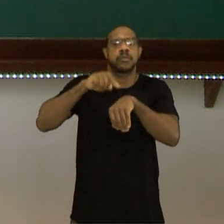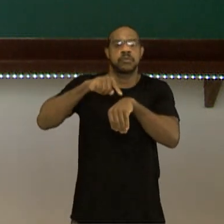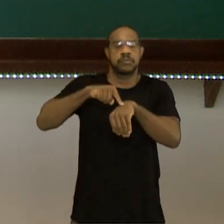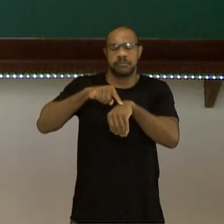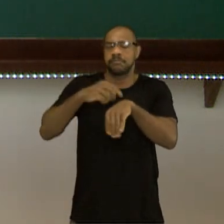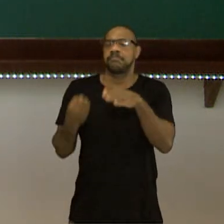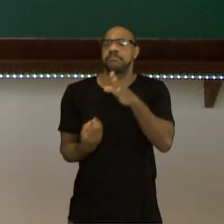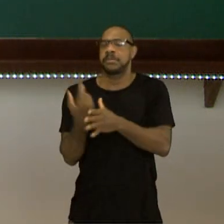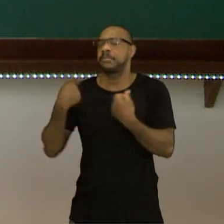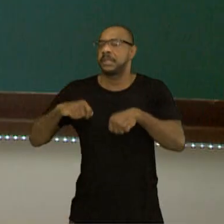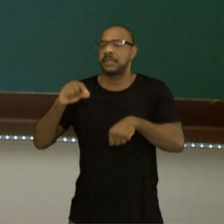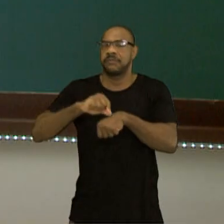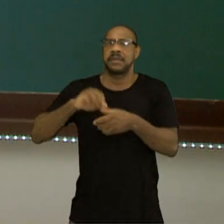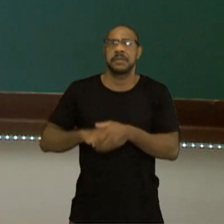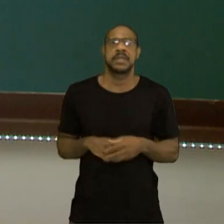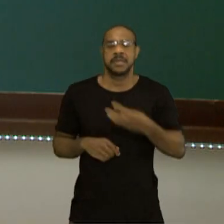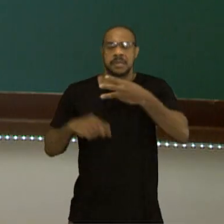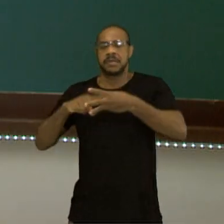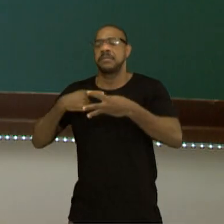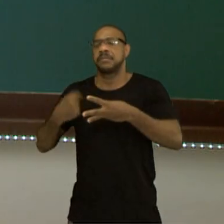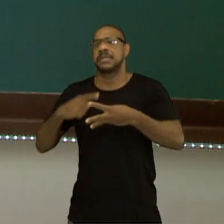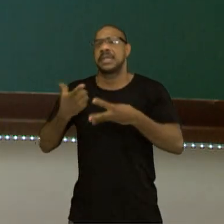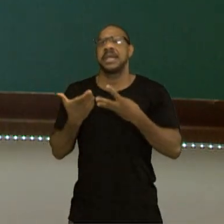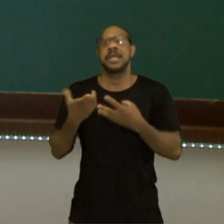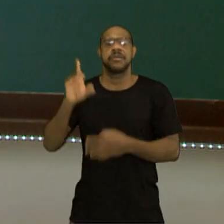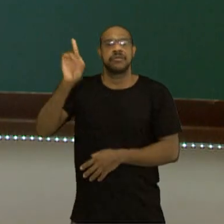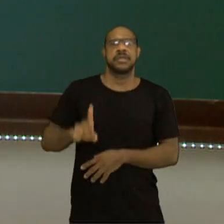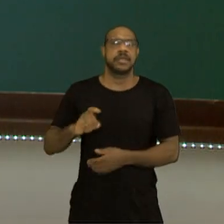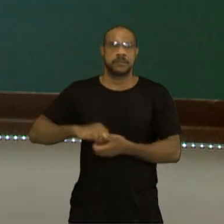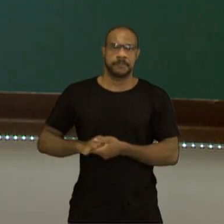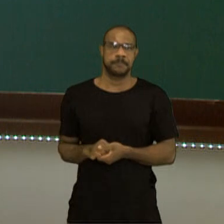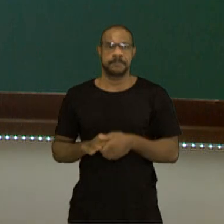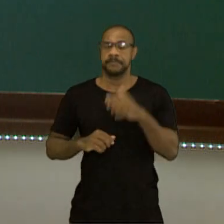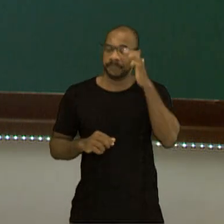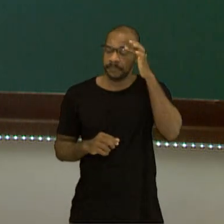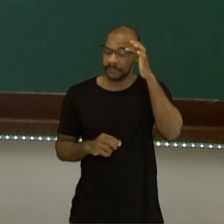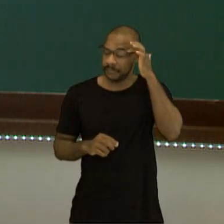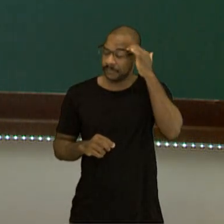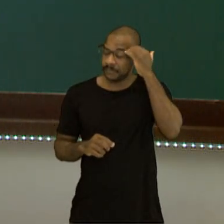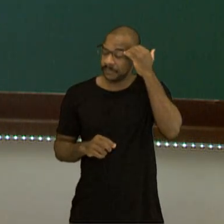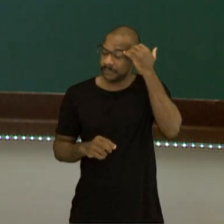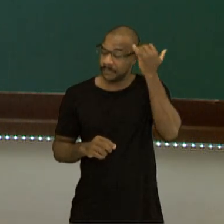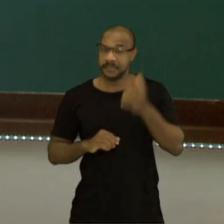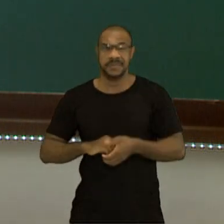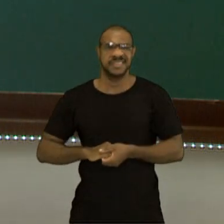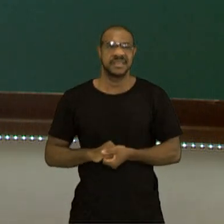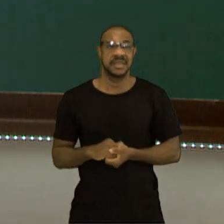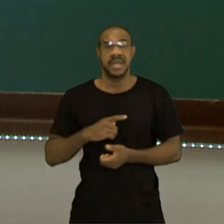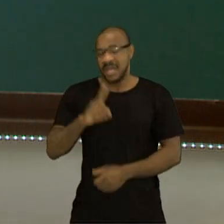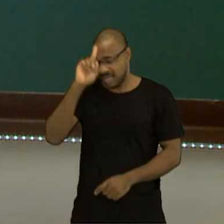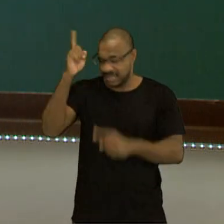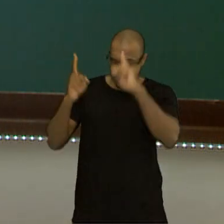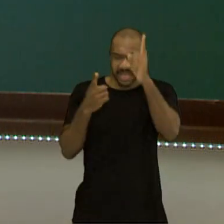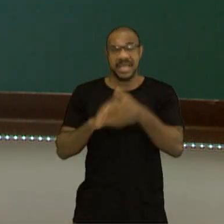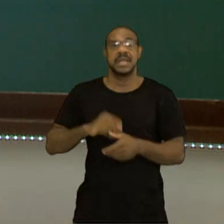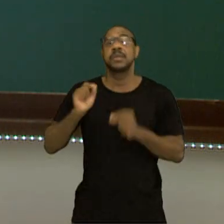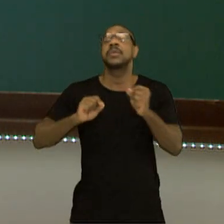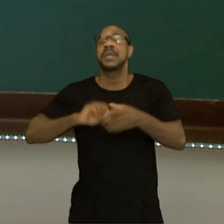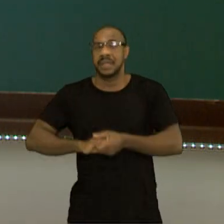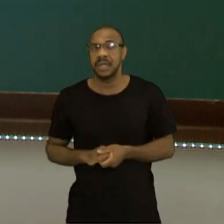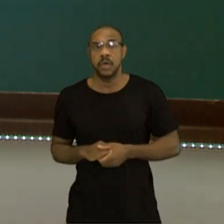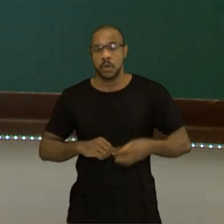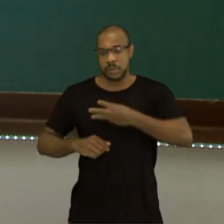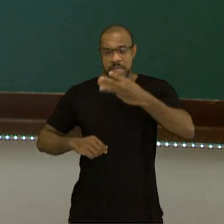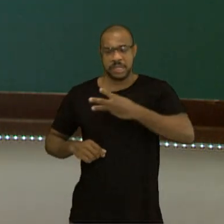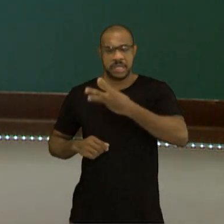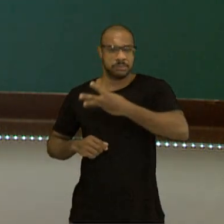do terceiro estado, passasse a ter mais direitos. Nós vamos ver que, através de ideias iluministas, o terceiro